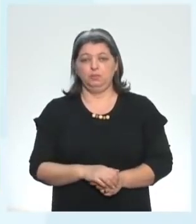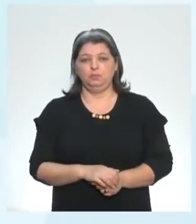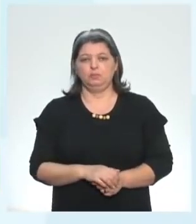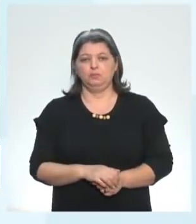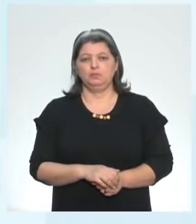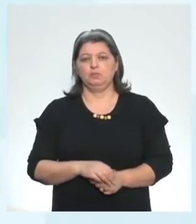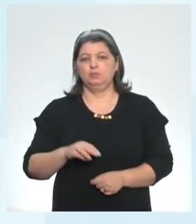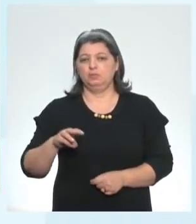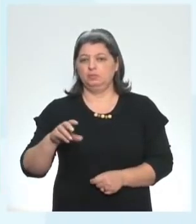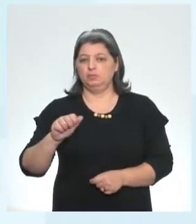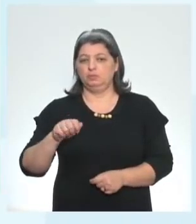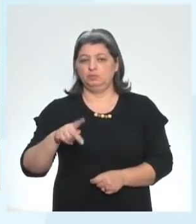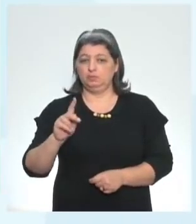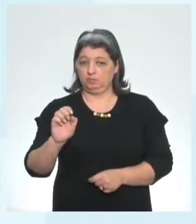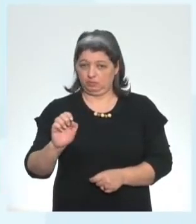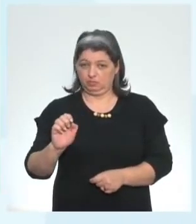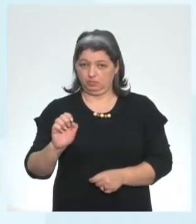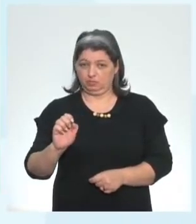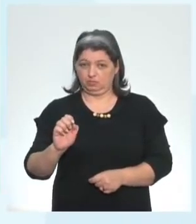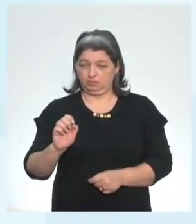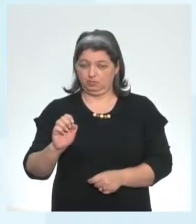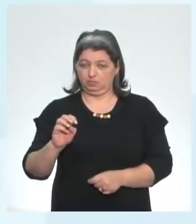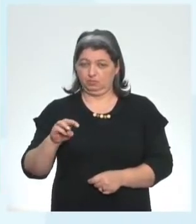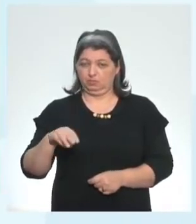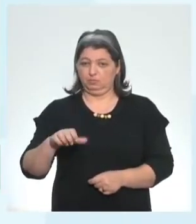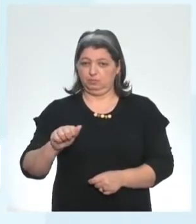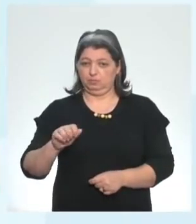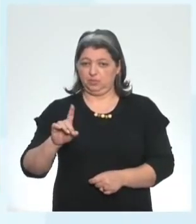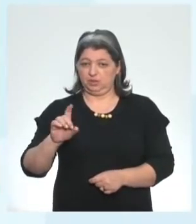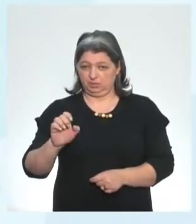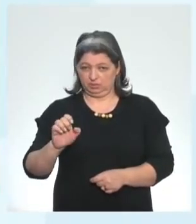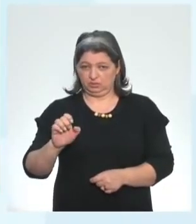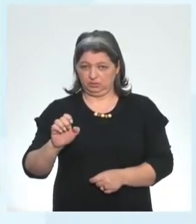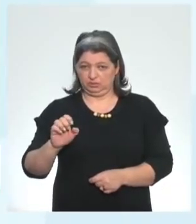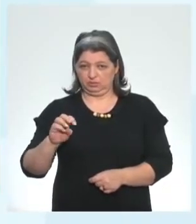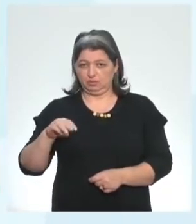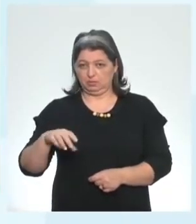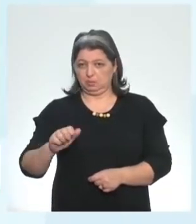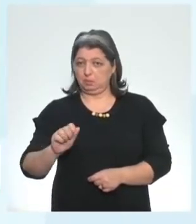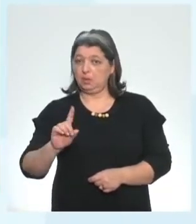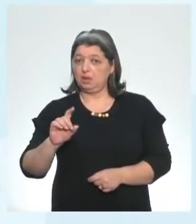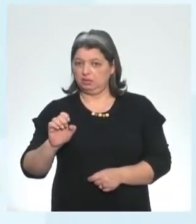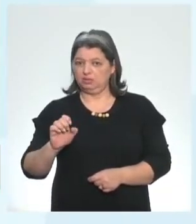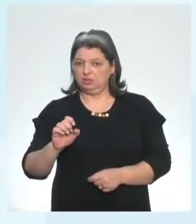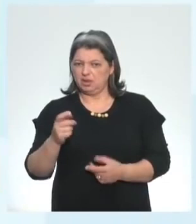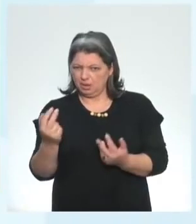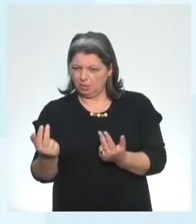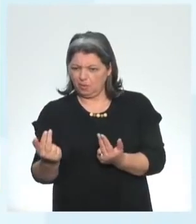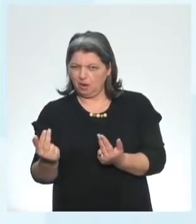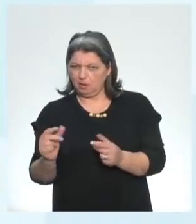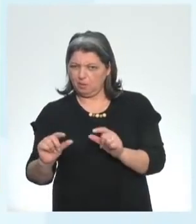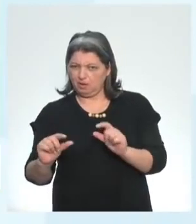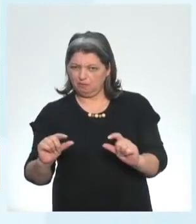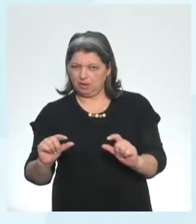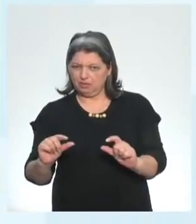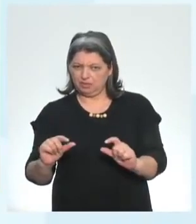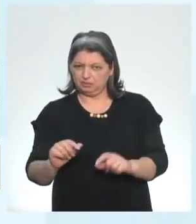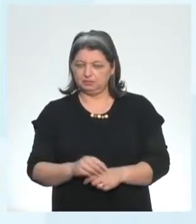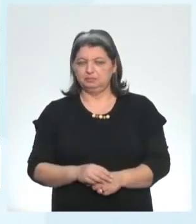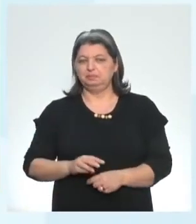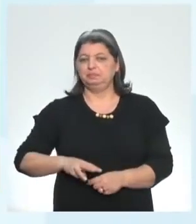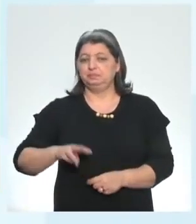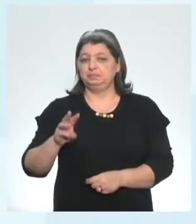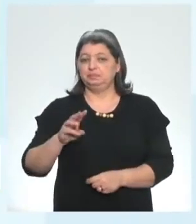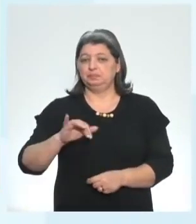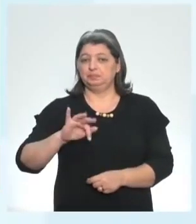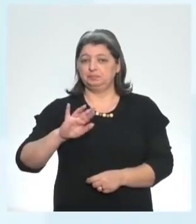make simple past made past participle made made again ah, repetiu, legal e o write que a gente viu